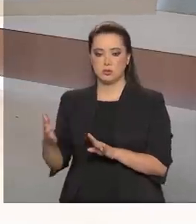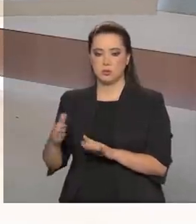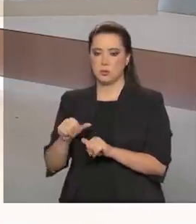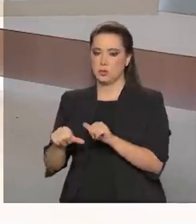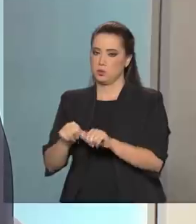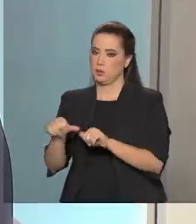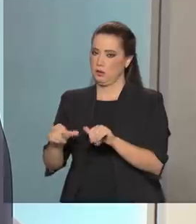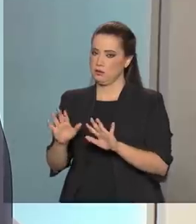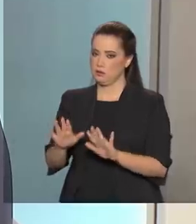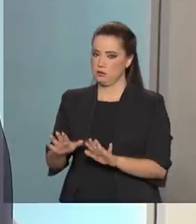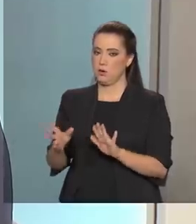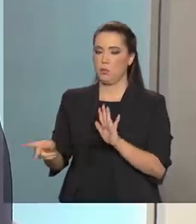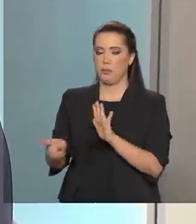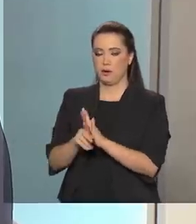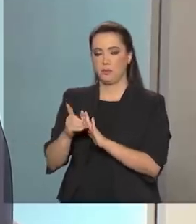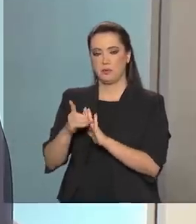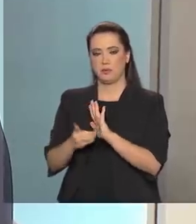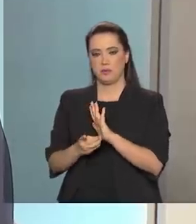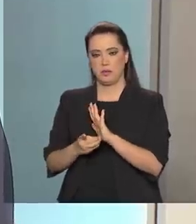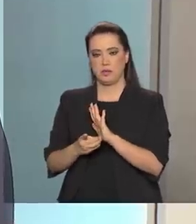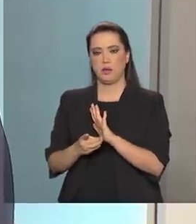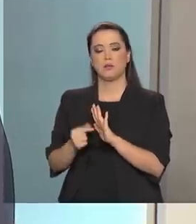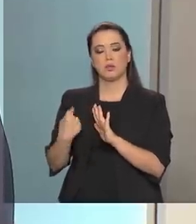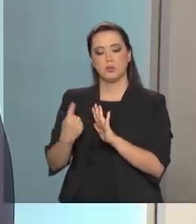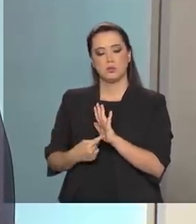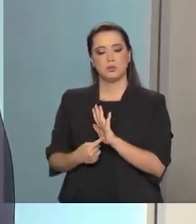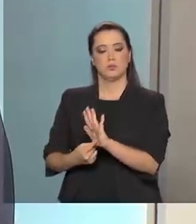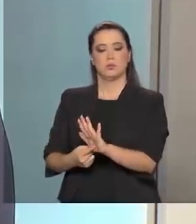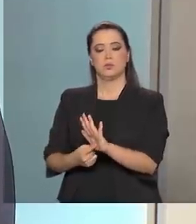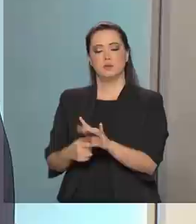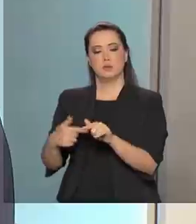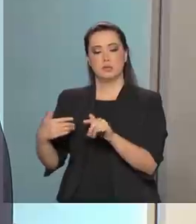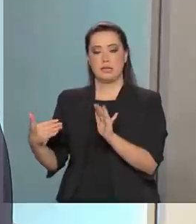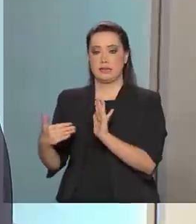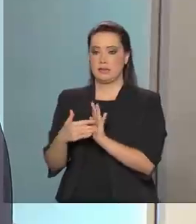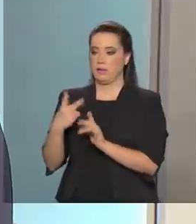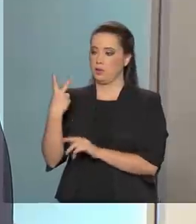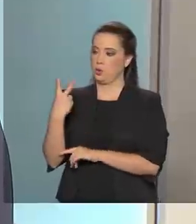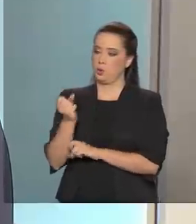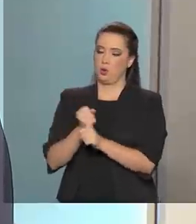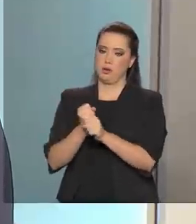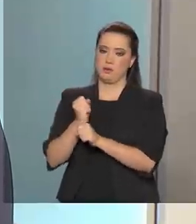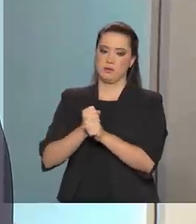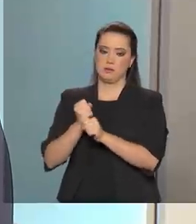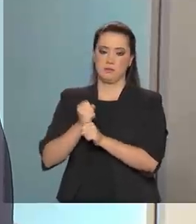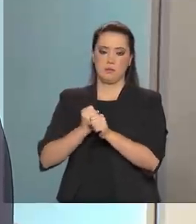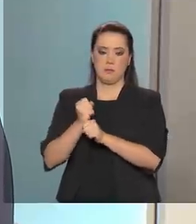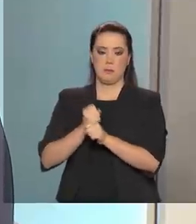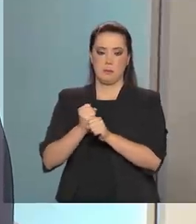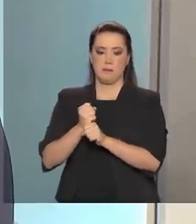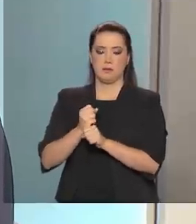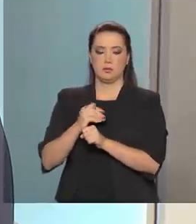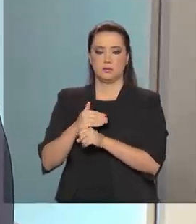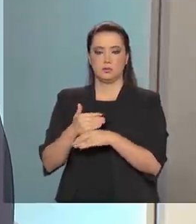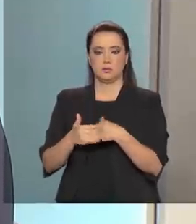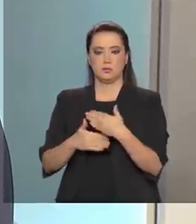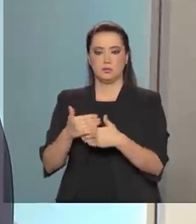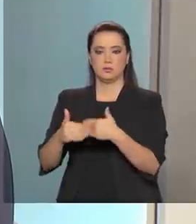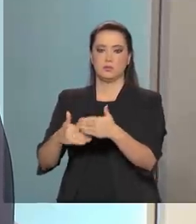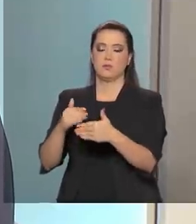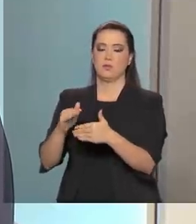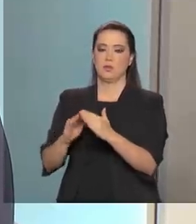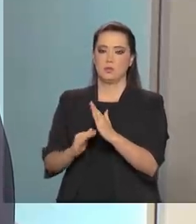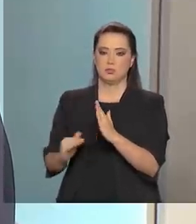O próprio decreto, eles nos colocam que em até dois anos nós passaremos a uma